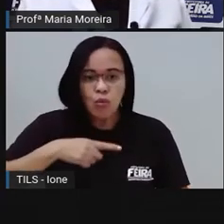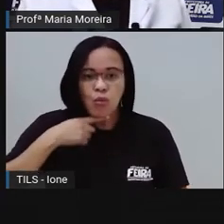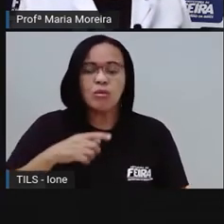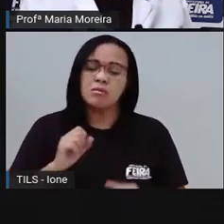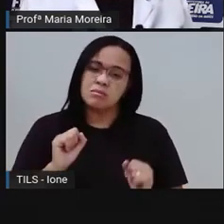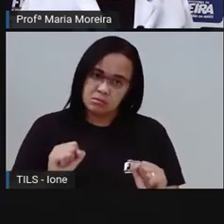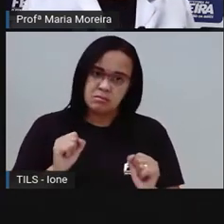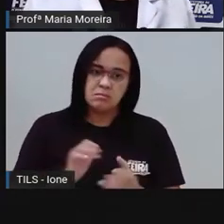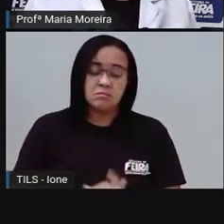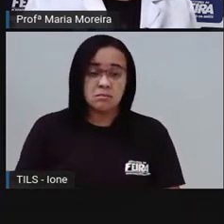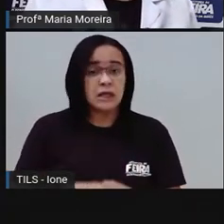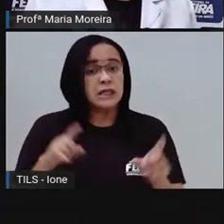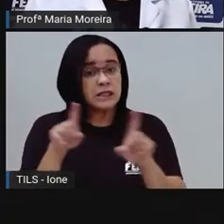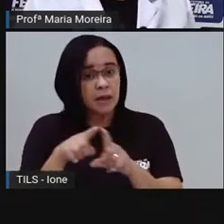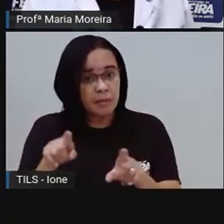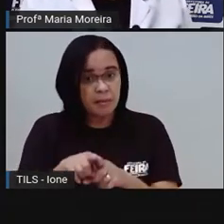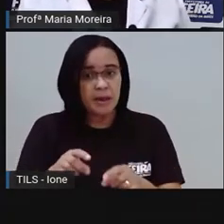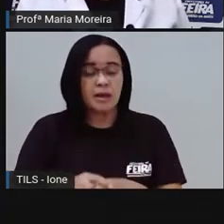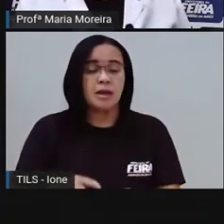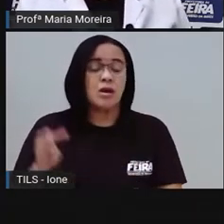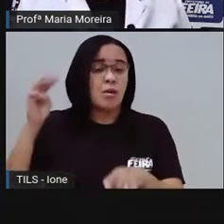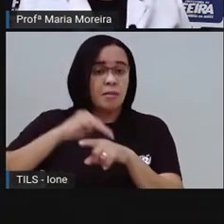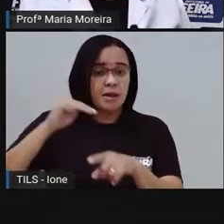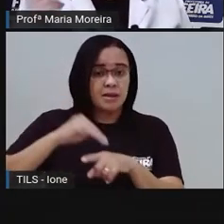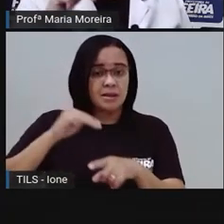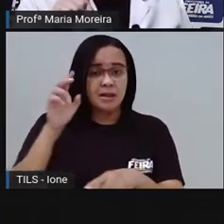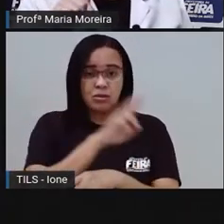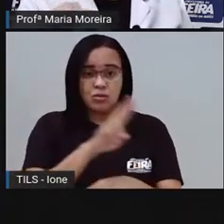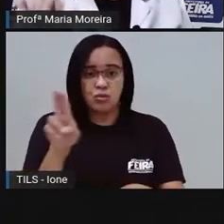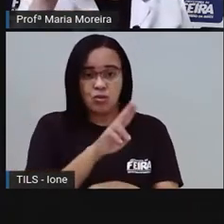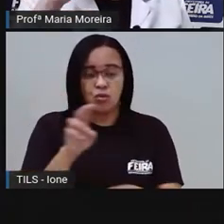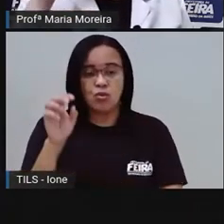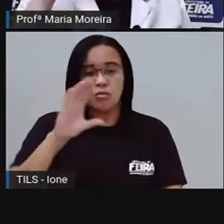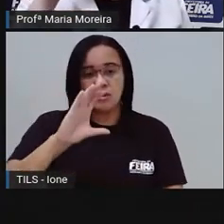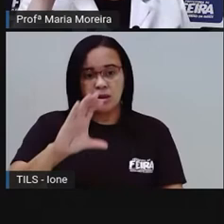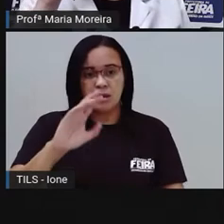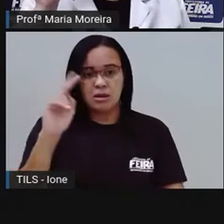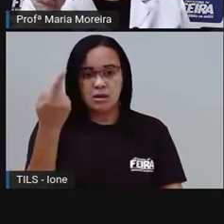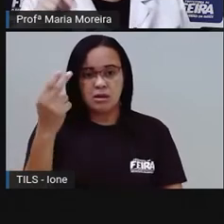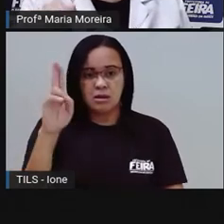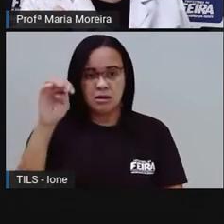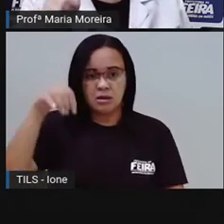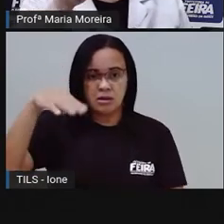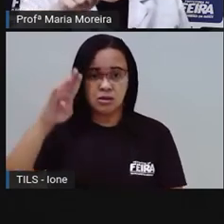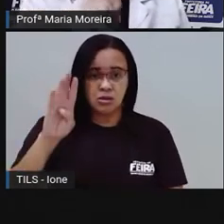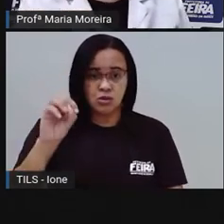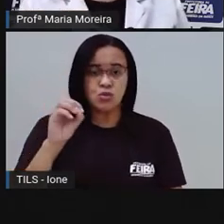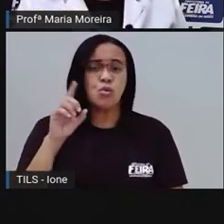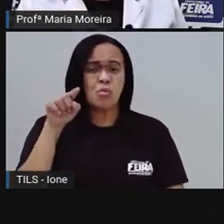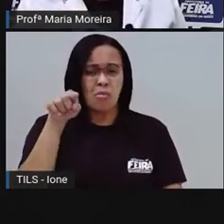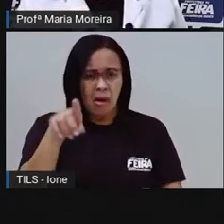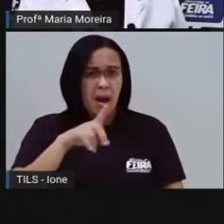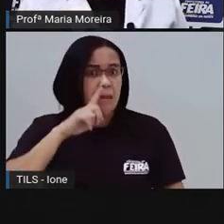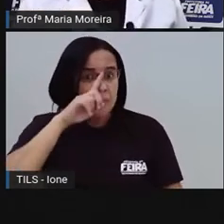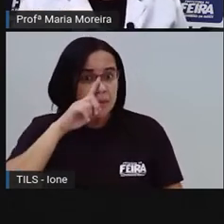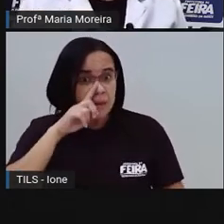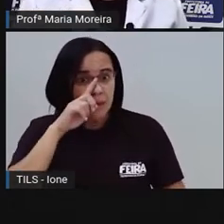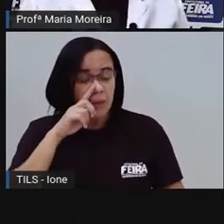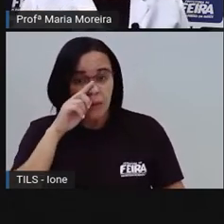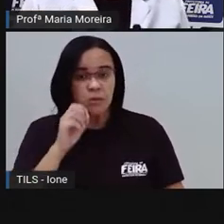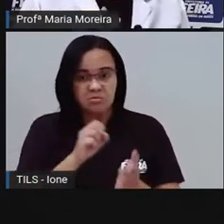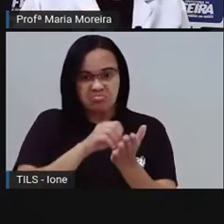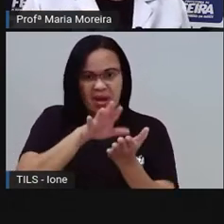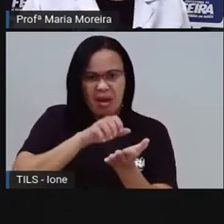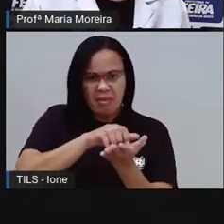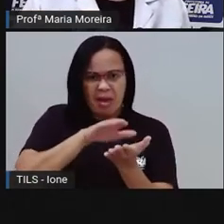O chumbo afeta o sistema nervoso. Também, gente, o chumbo é um desses gases tóxicos que saem das descargas, certo?